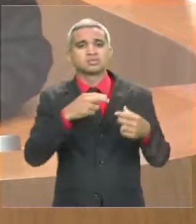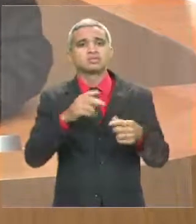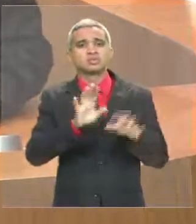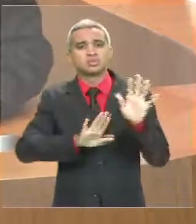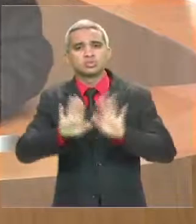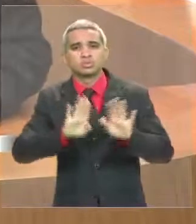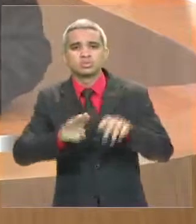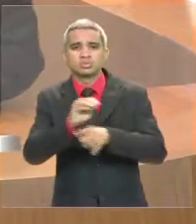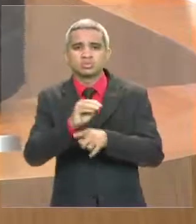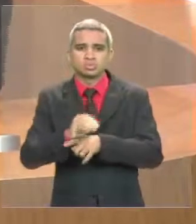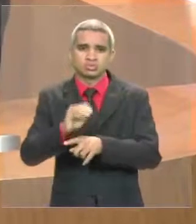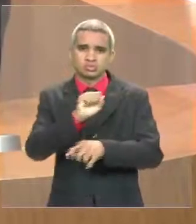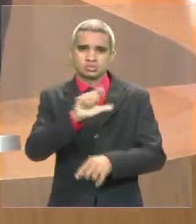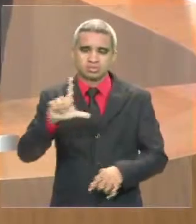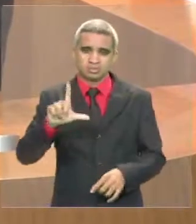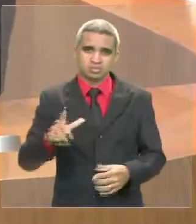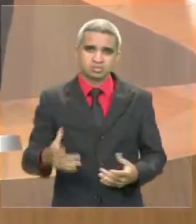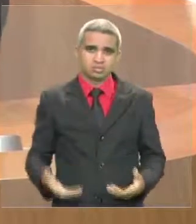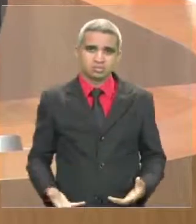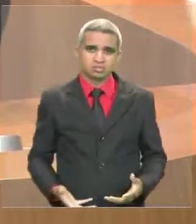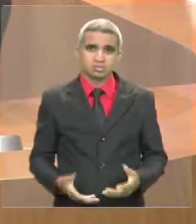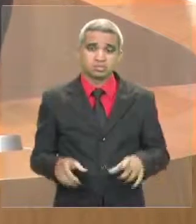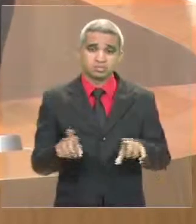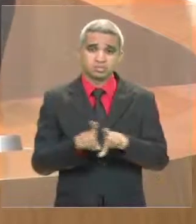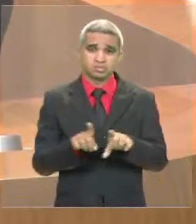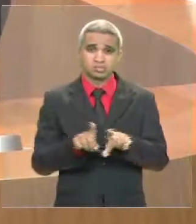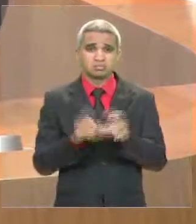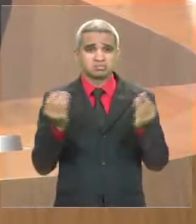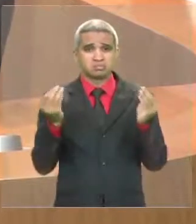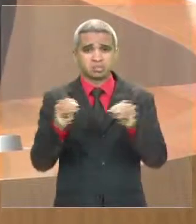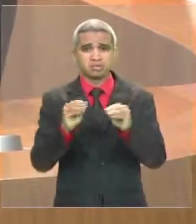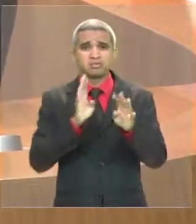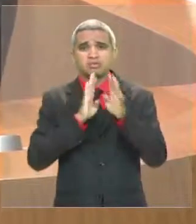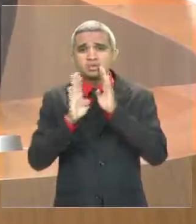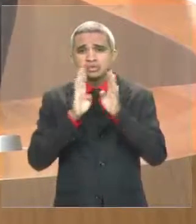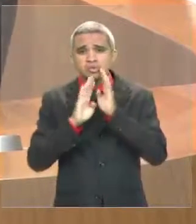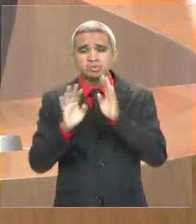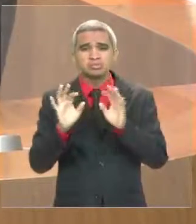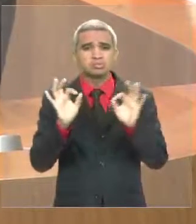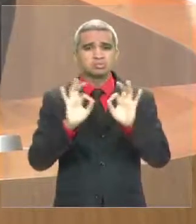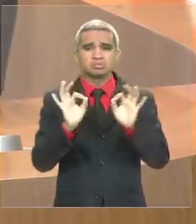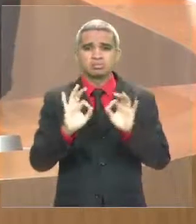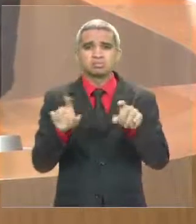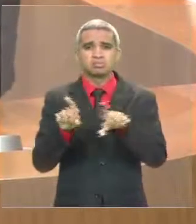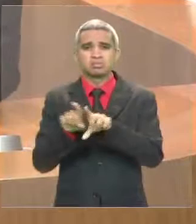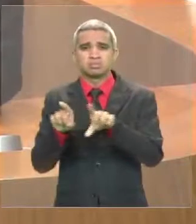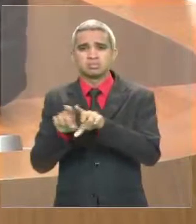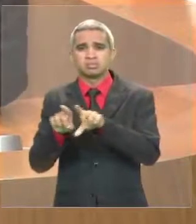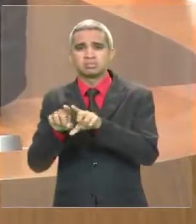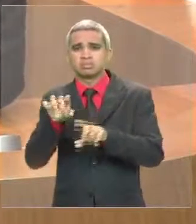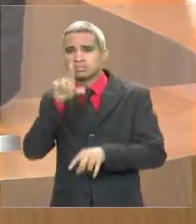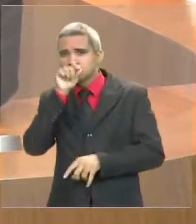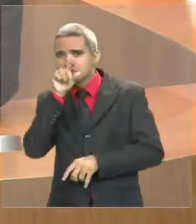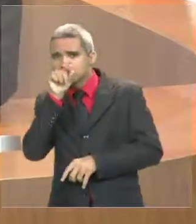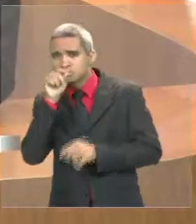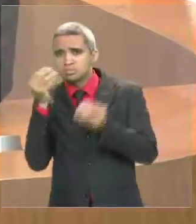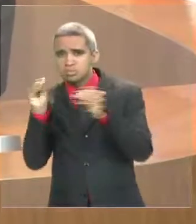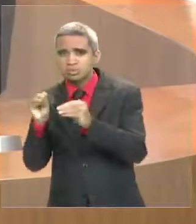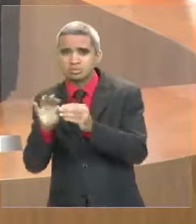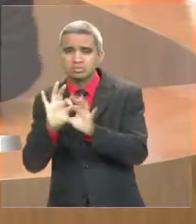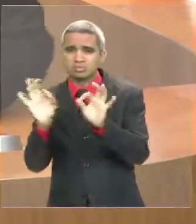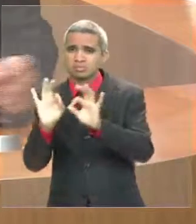a cidade. Nenhuma nota no Twitter, Facebook, ou até mesmo via Secretaria de Comunicação, Edvaldo Holanda teve